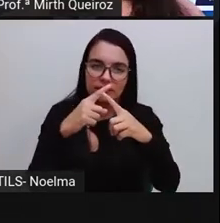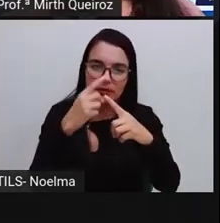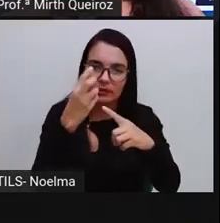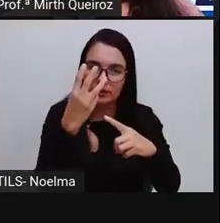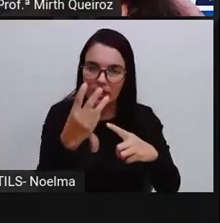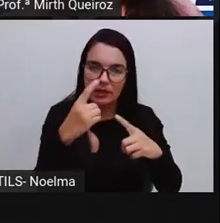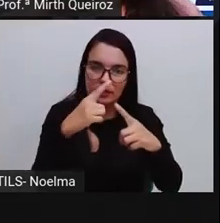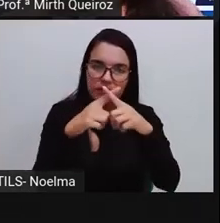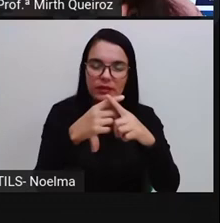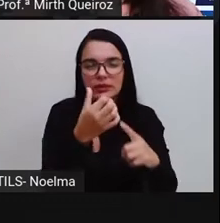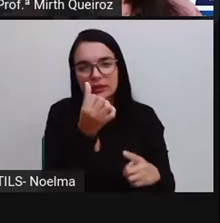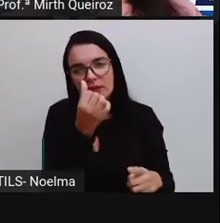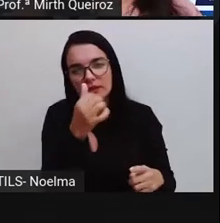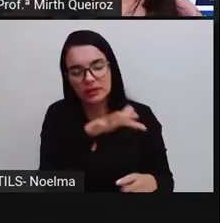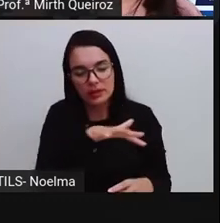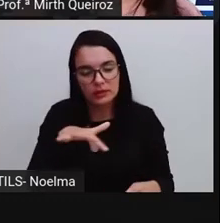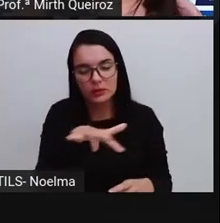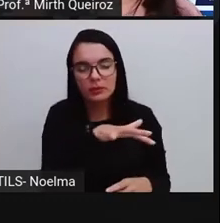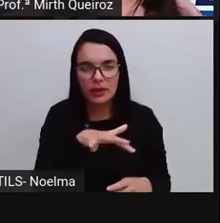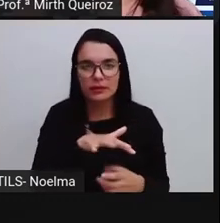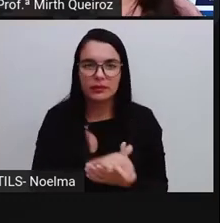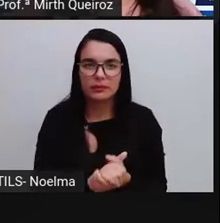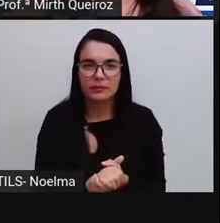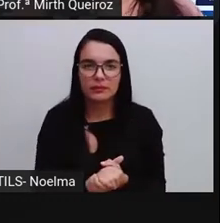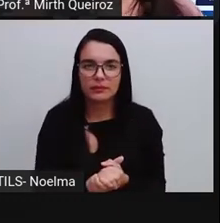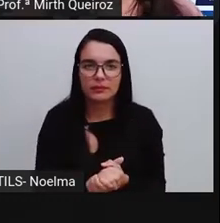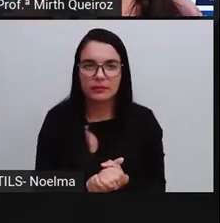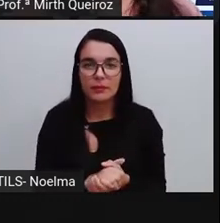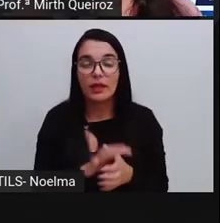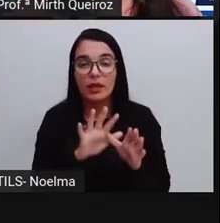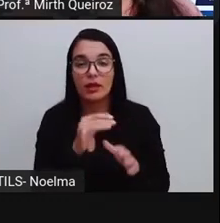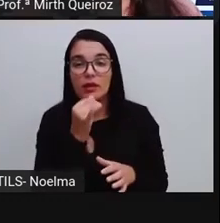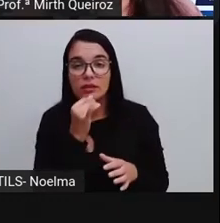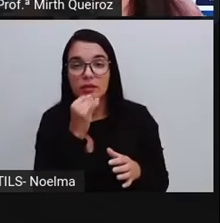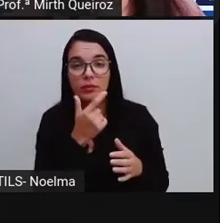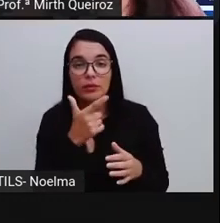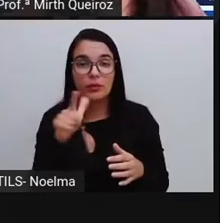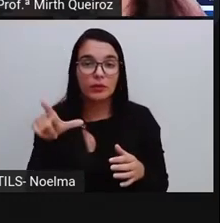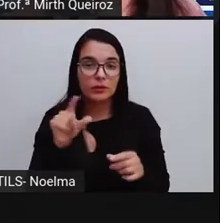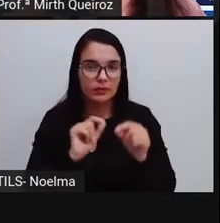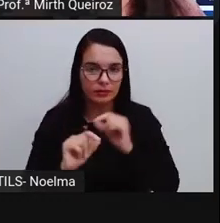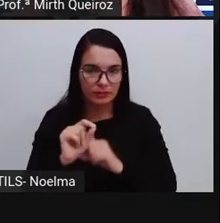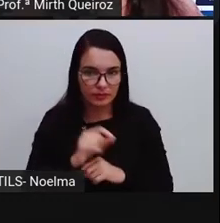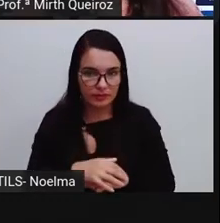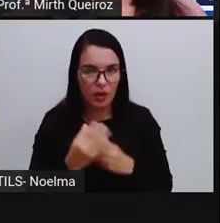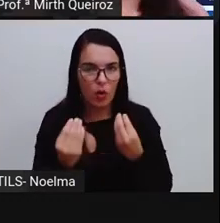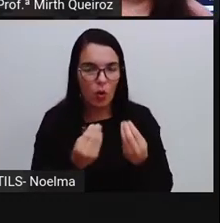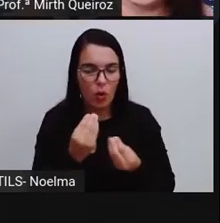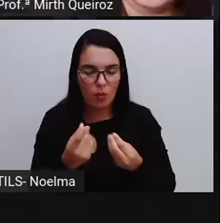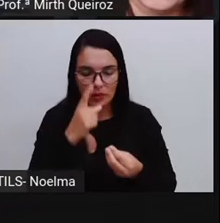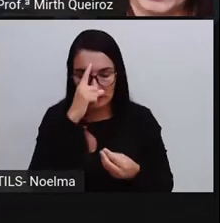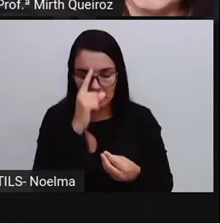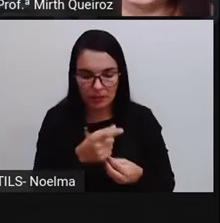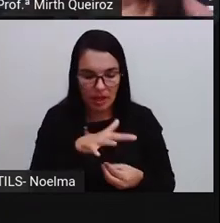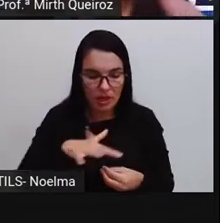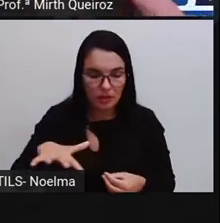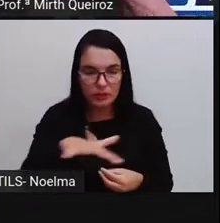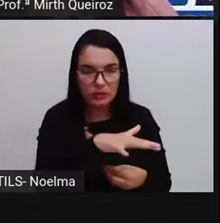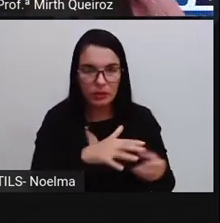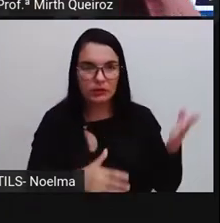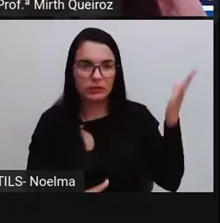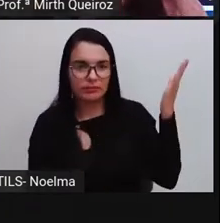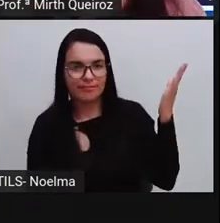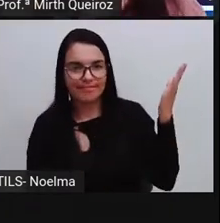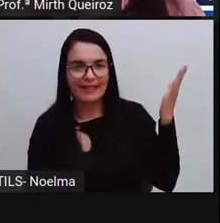seis, que é o nosso espaço amostral. Então, vamos aprender a determinar o espaço amostral. Olha só.